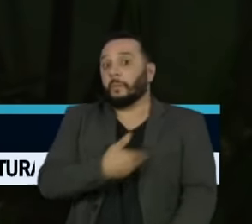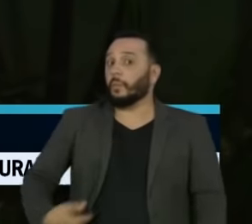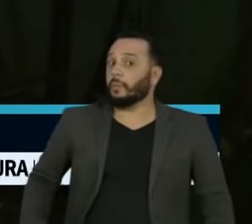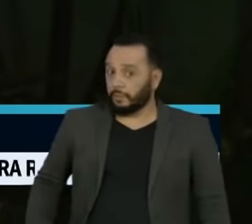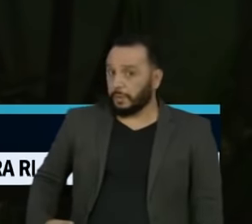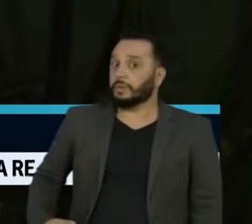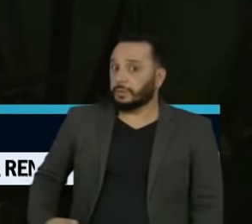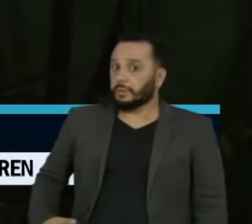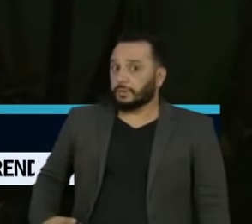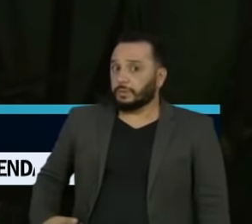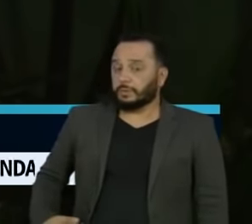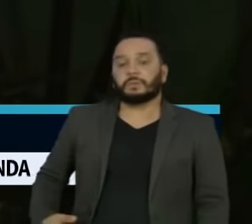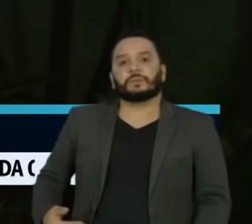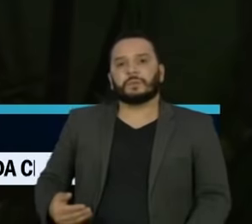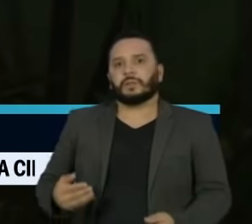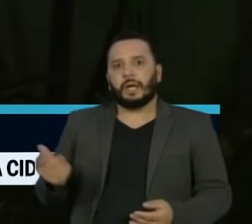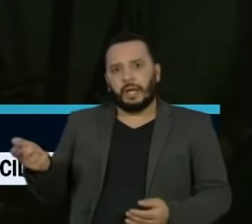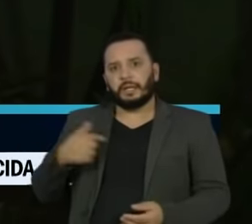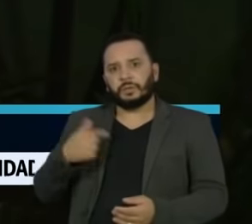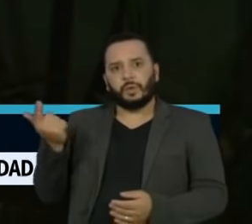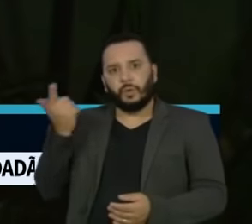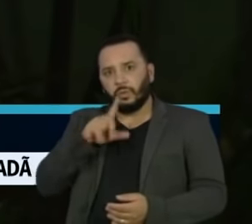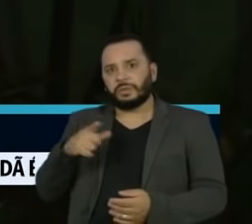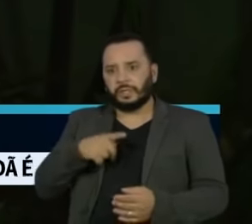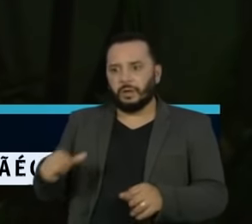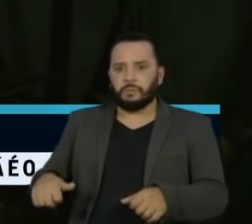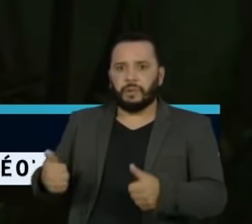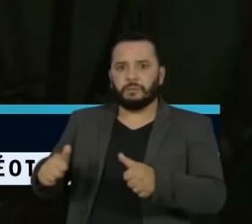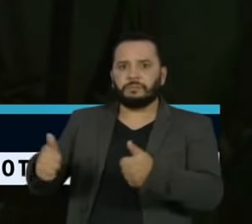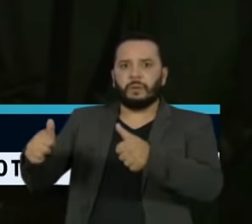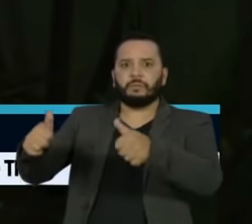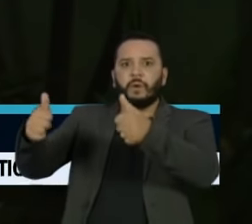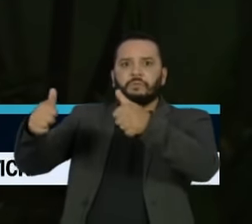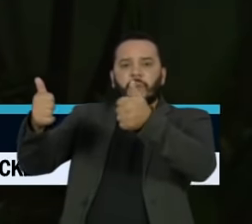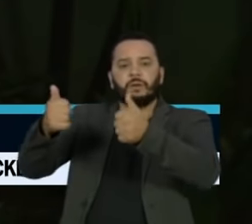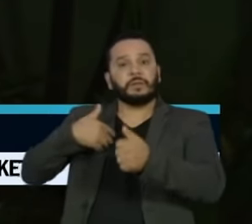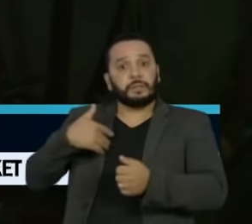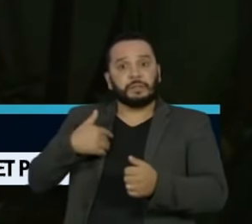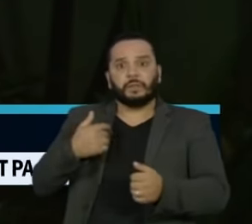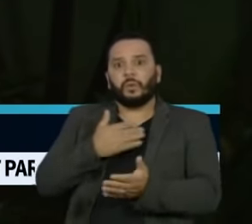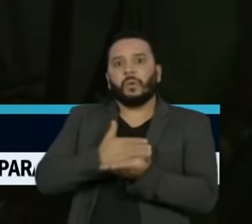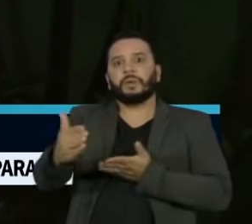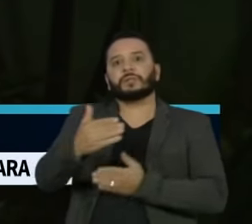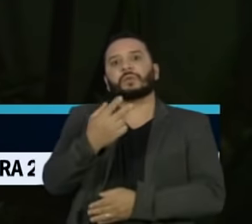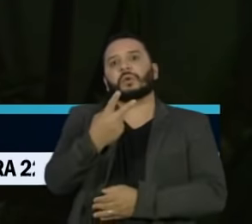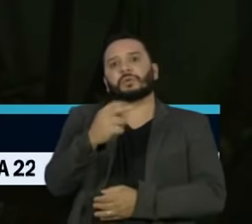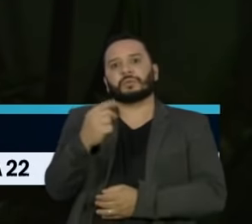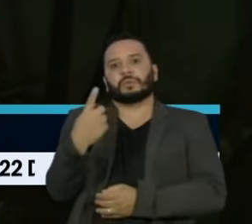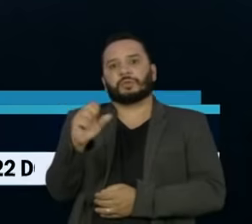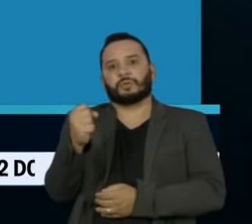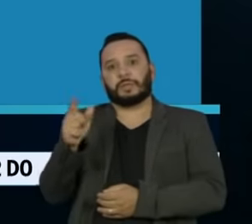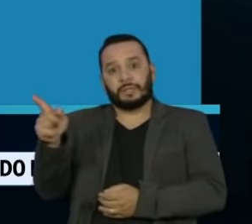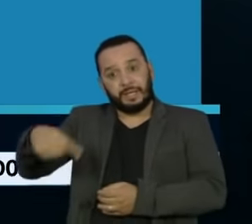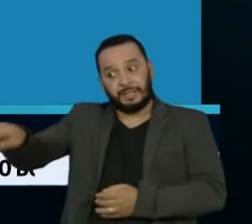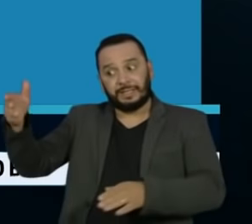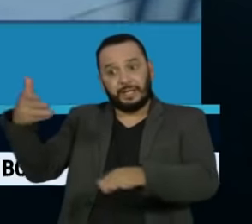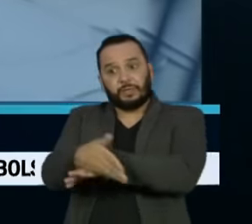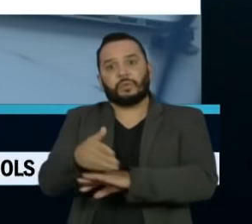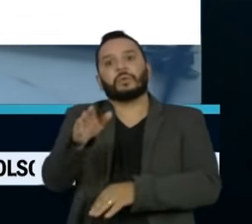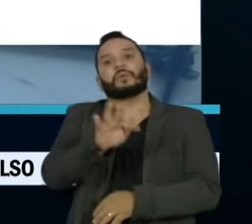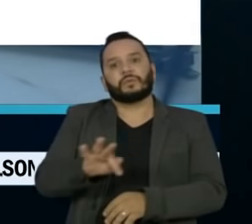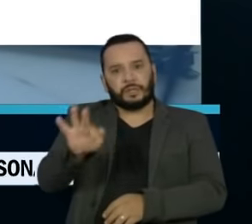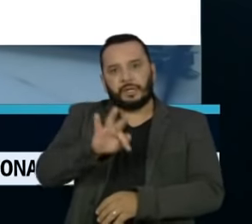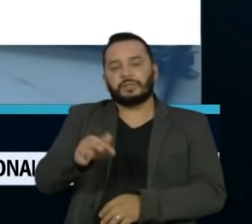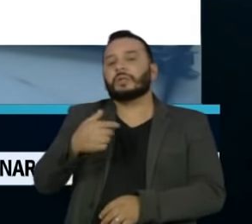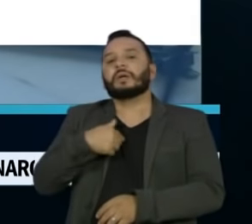O desempenho deles começou a ser analisado em 2018, ano em que ingressaram na faculdade. Na questão da